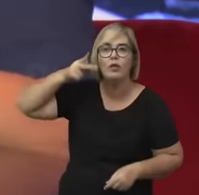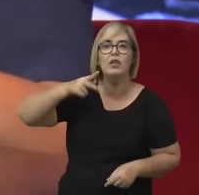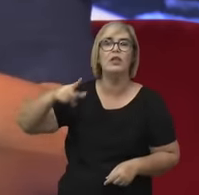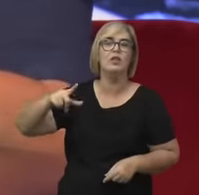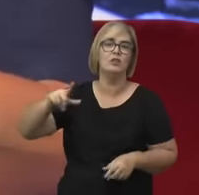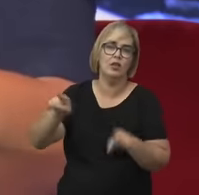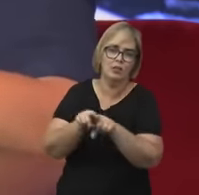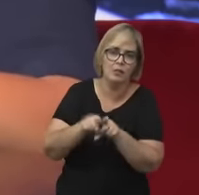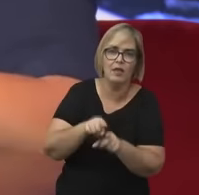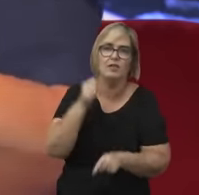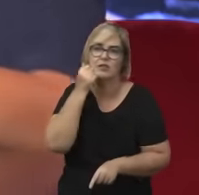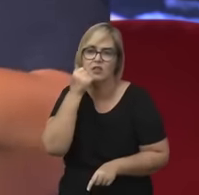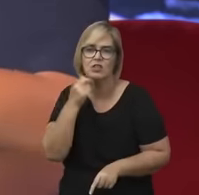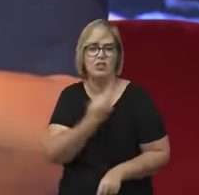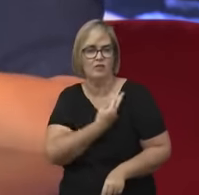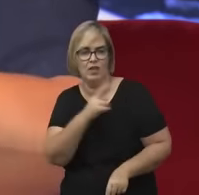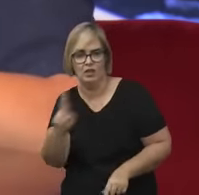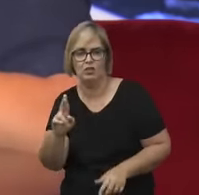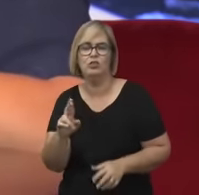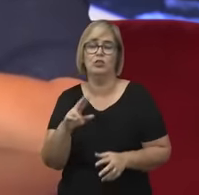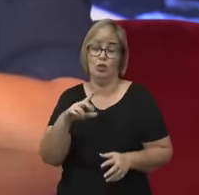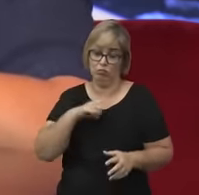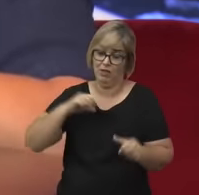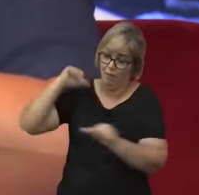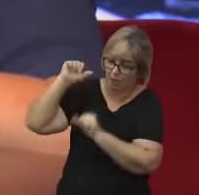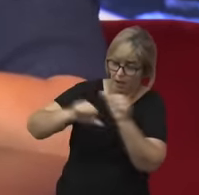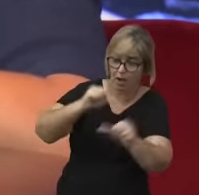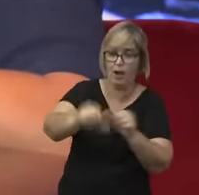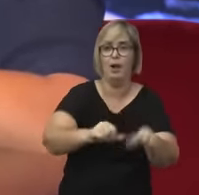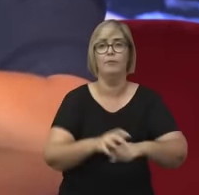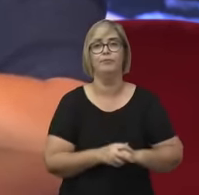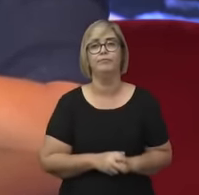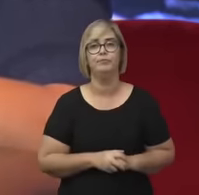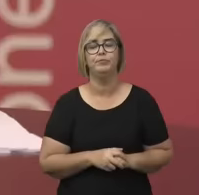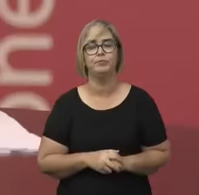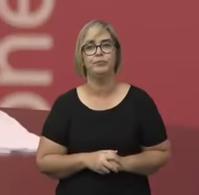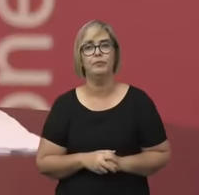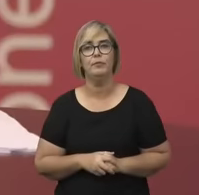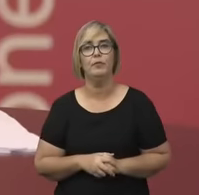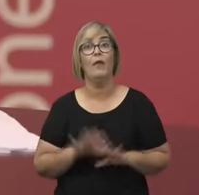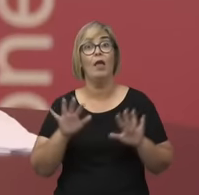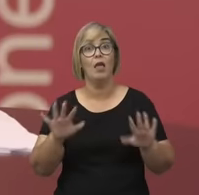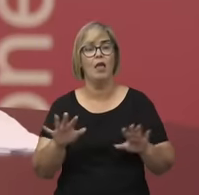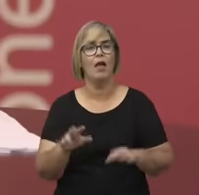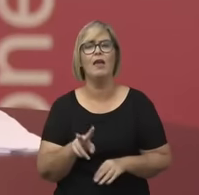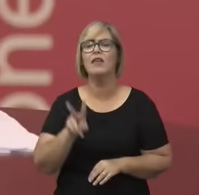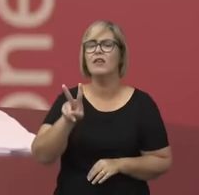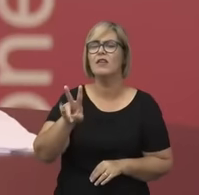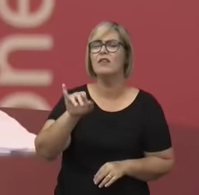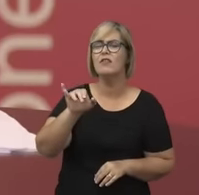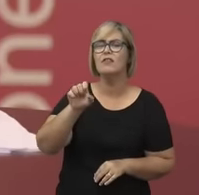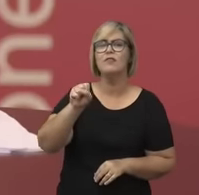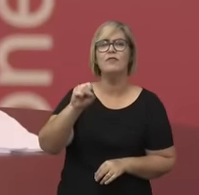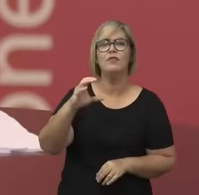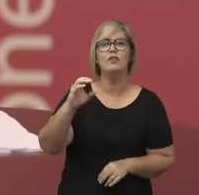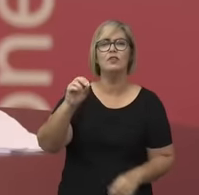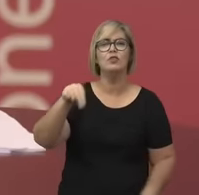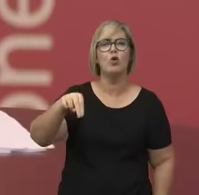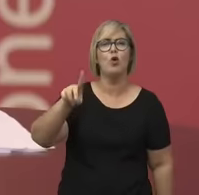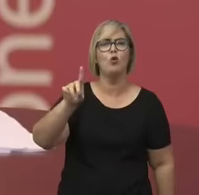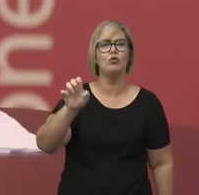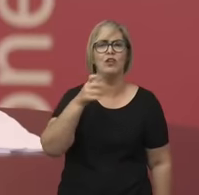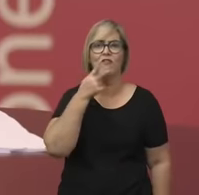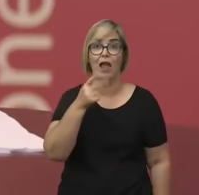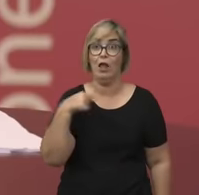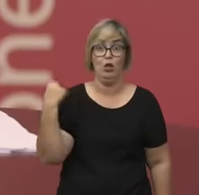científicas e religiosas muito intensas na Europa. E aí o Visconde Cairu diz, nós não podemos importar essas ideias,